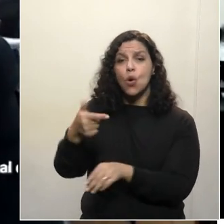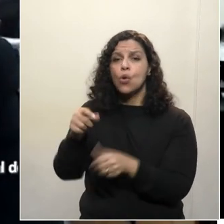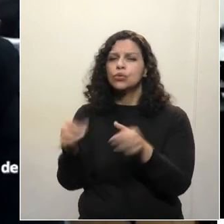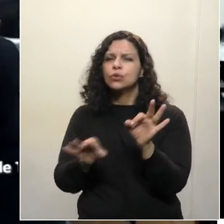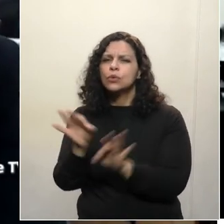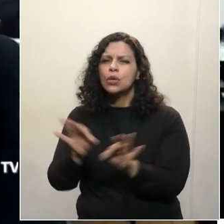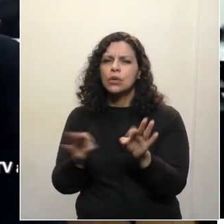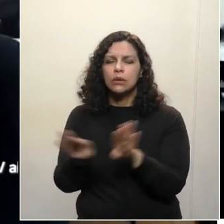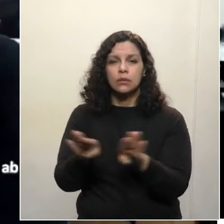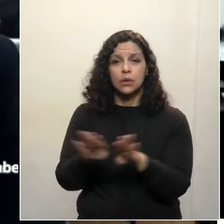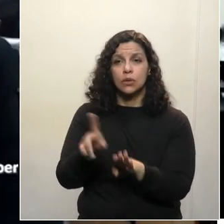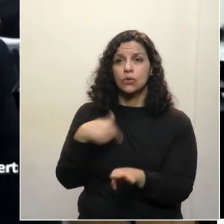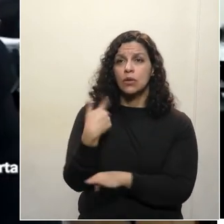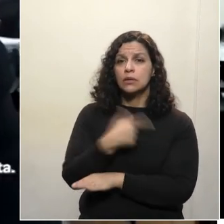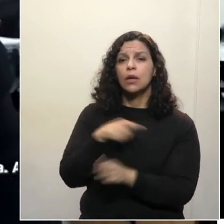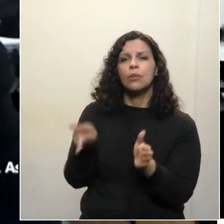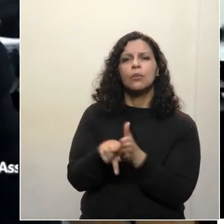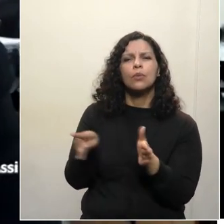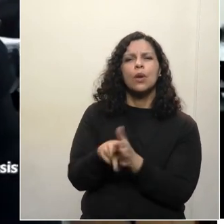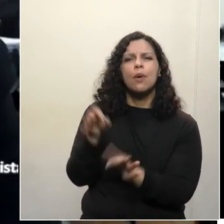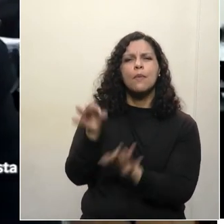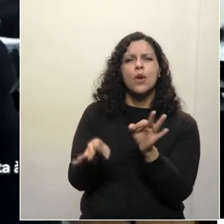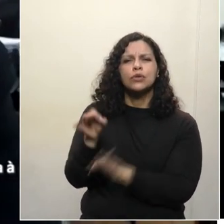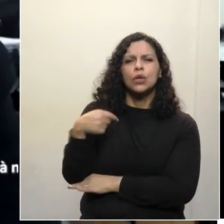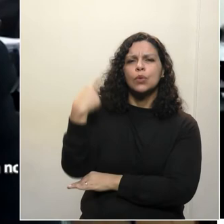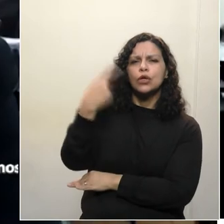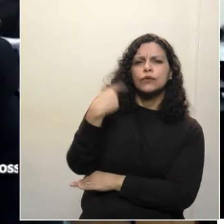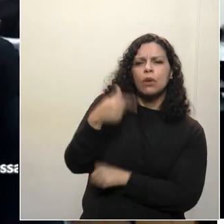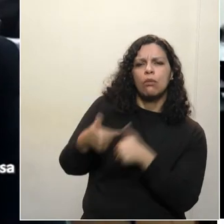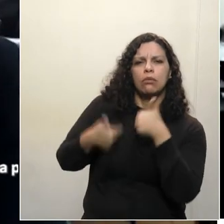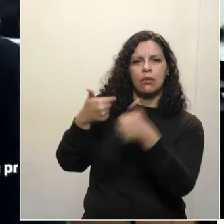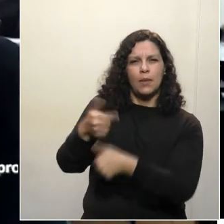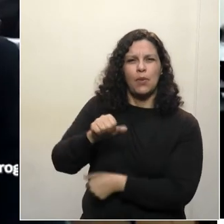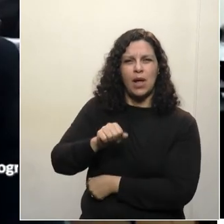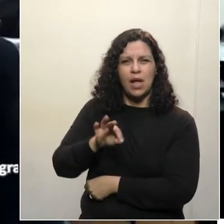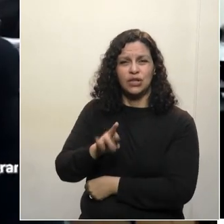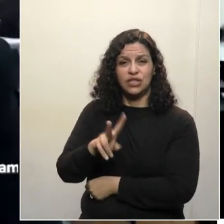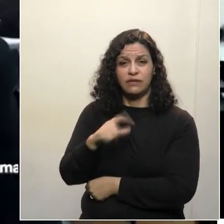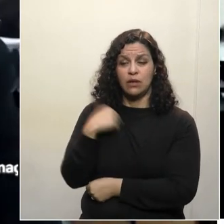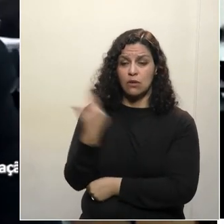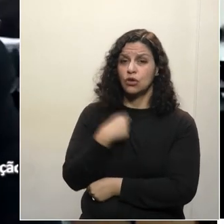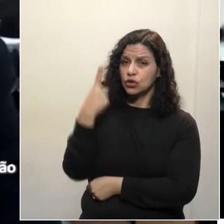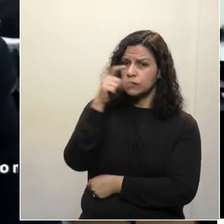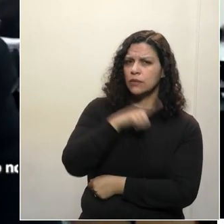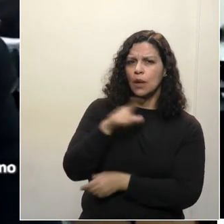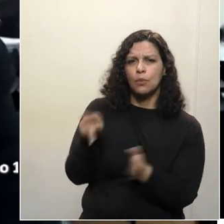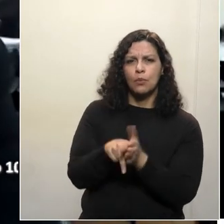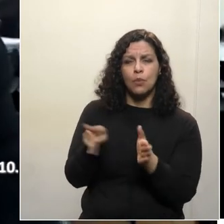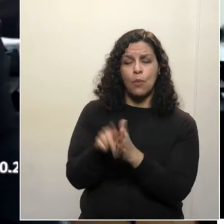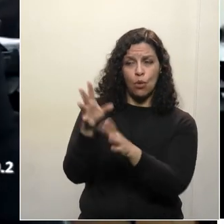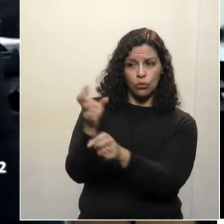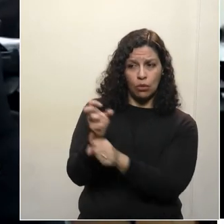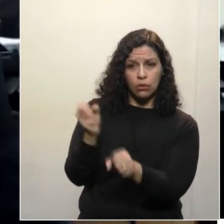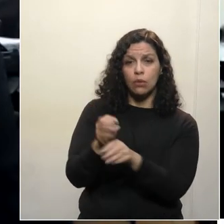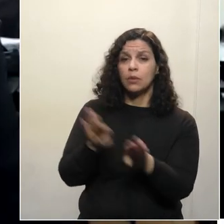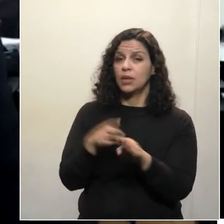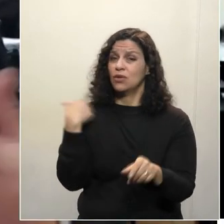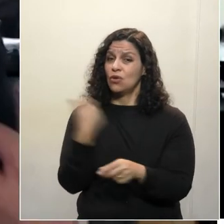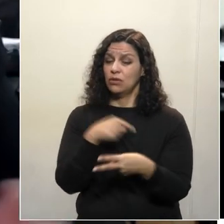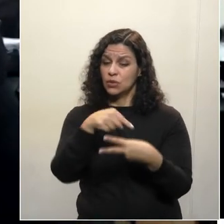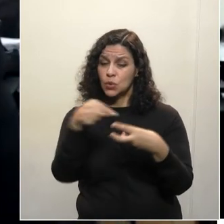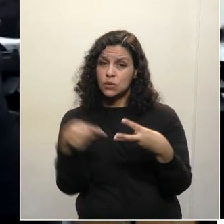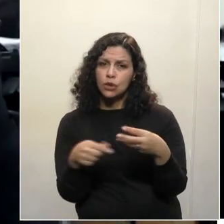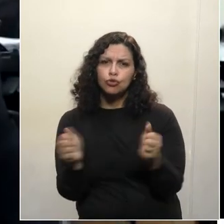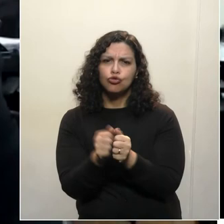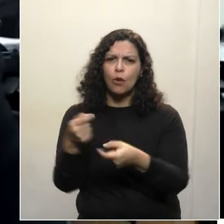projetos também. Nós temos aqui o projeto da advocacia da Kiva, que nós temos com algumas dificuldades em relação a números. Quem sabe nós possamos